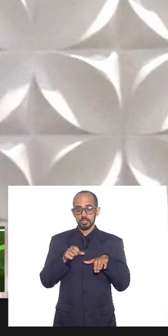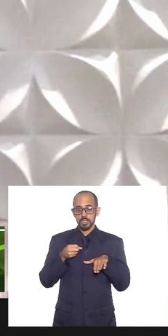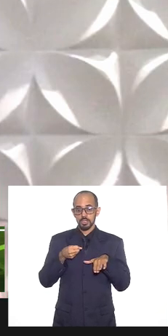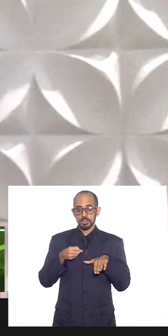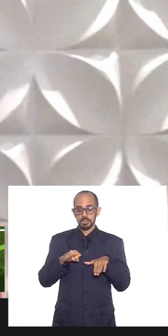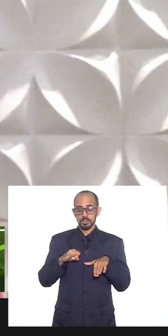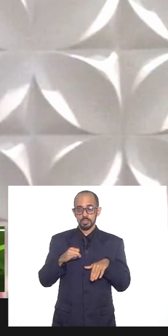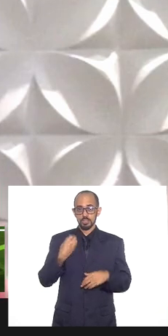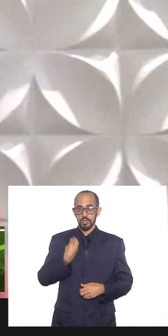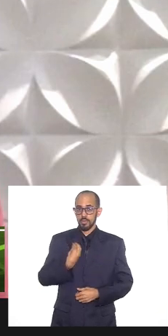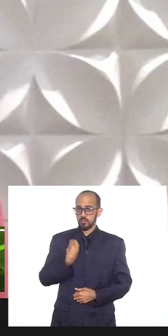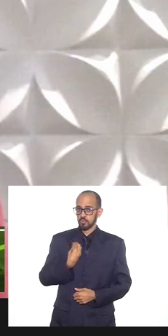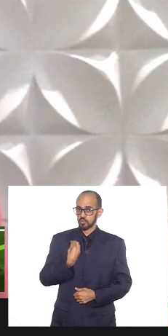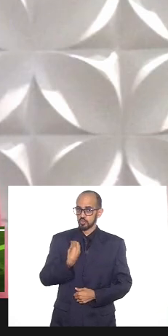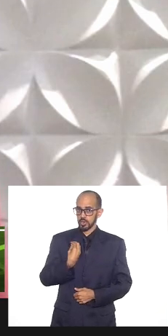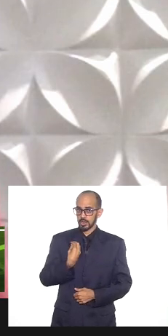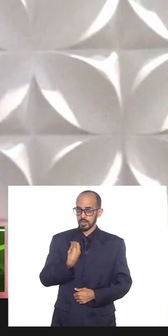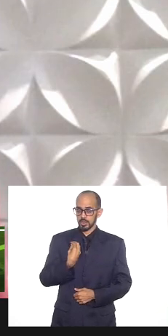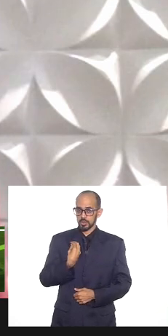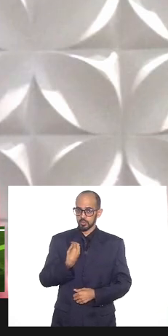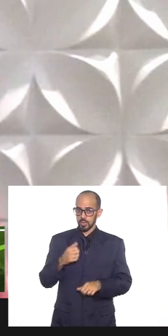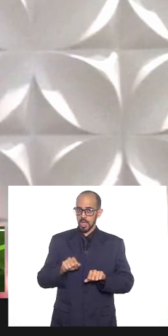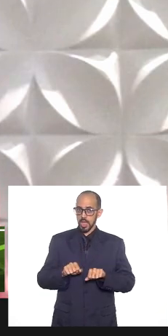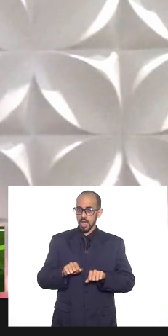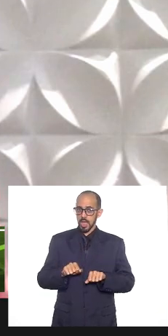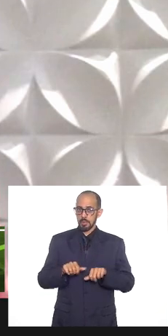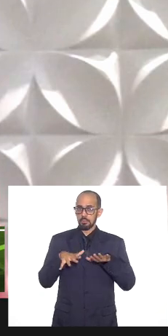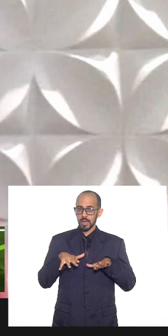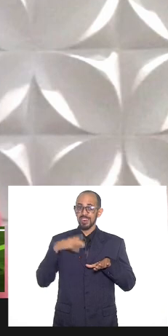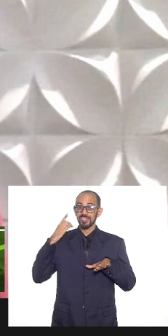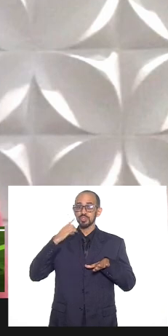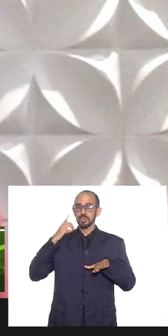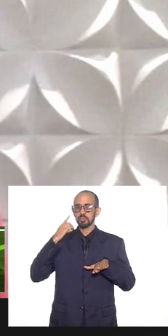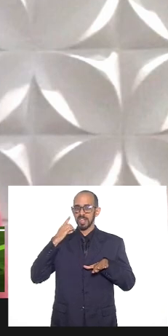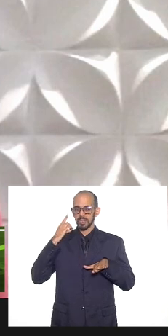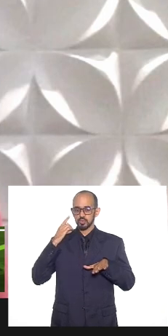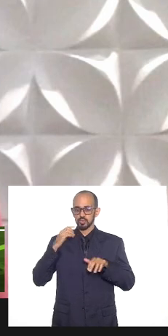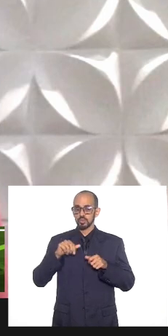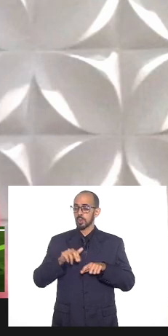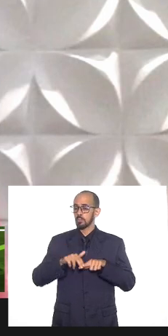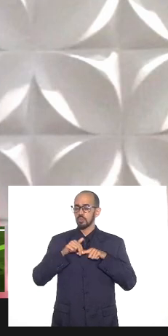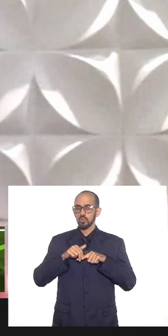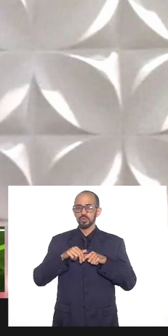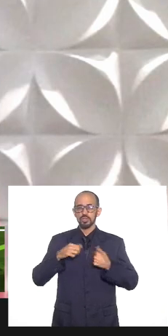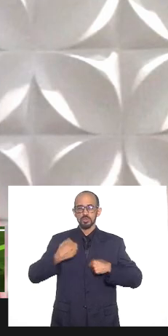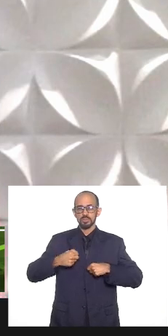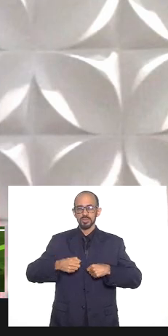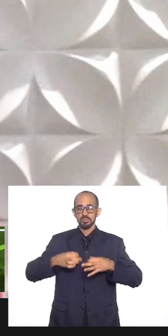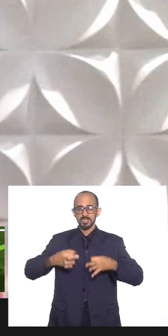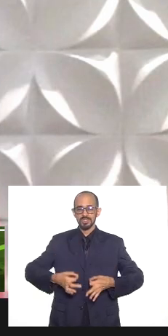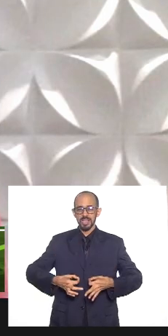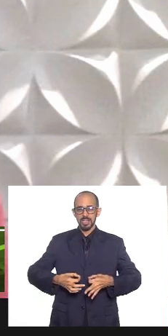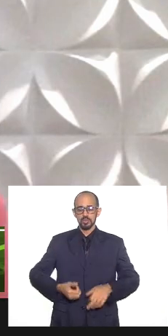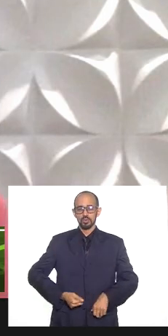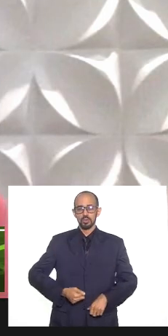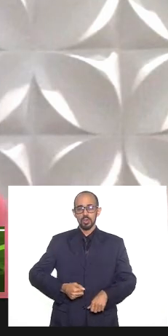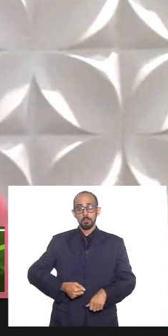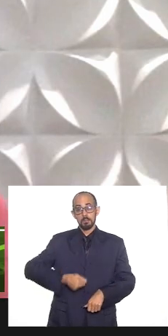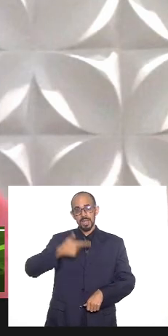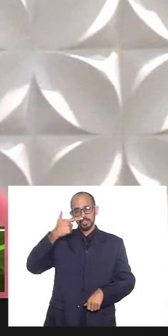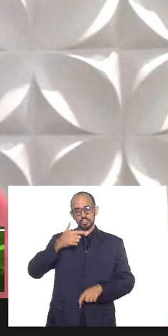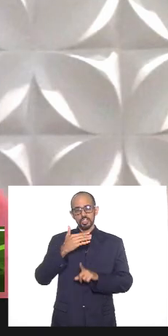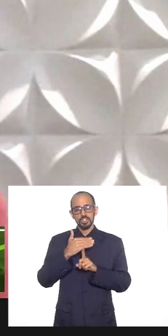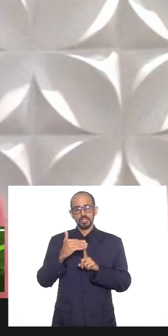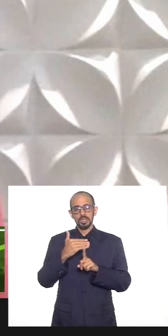funcionamento. Então, teremos que encerrar a nossa oitiva às 12 horas e 30 minutos. Então, doutor Jairo,